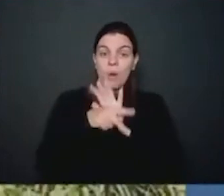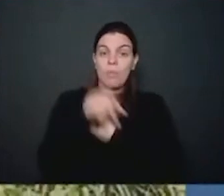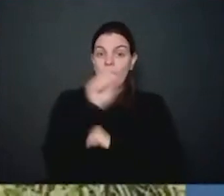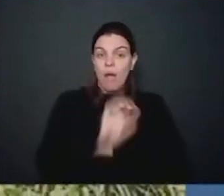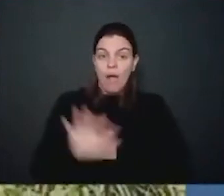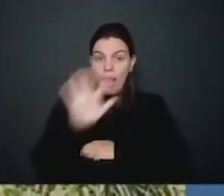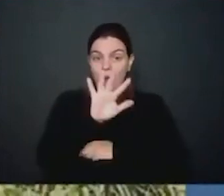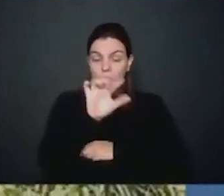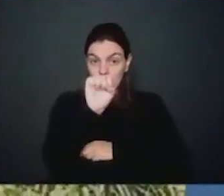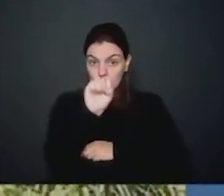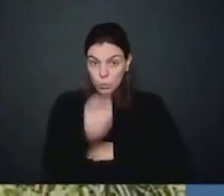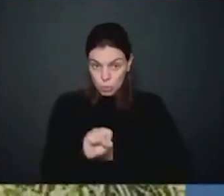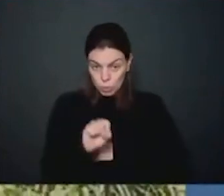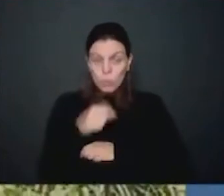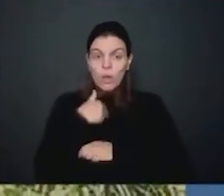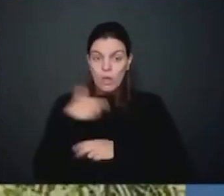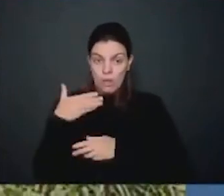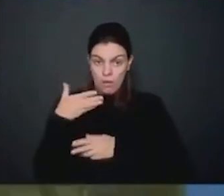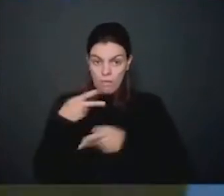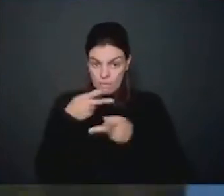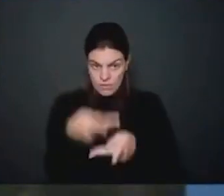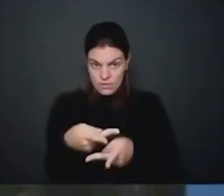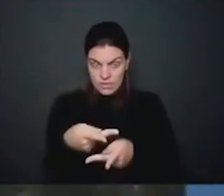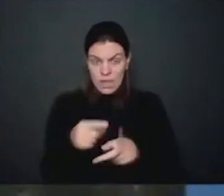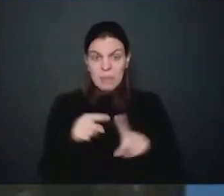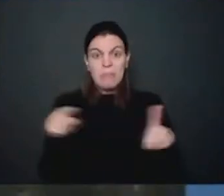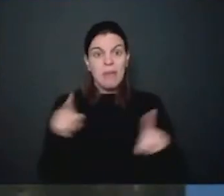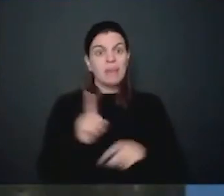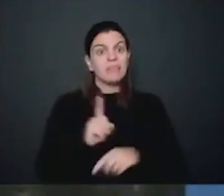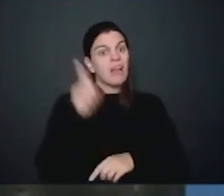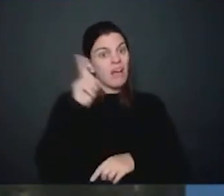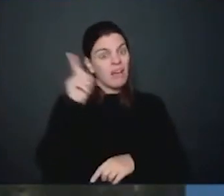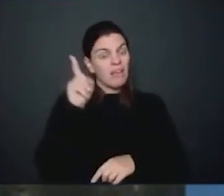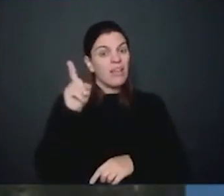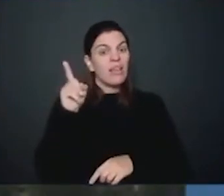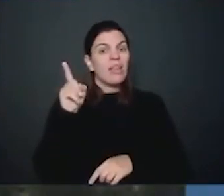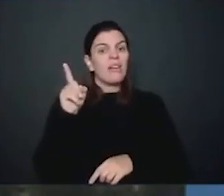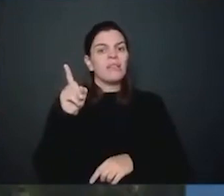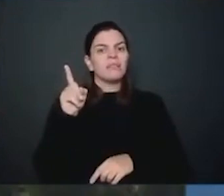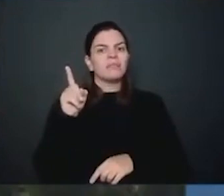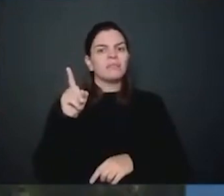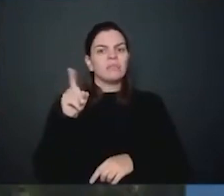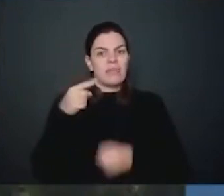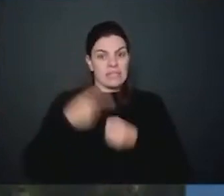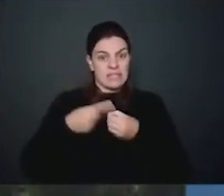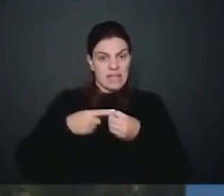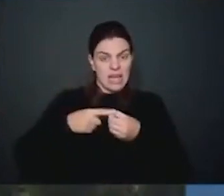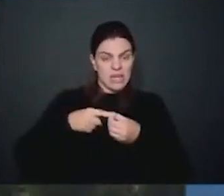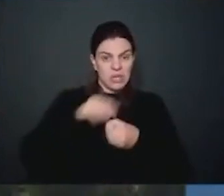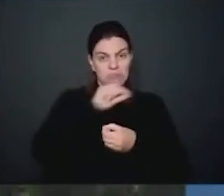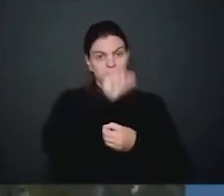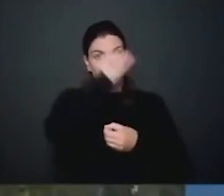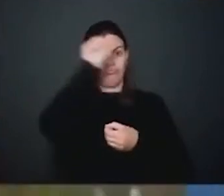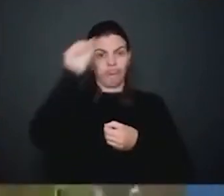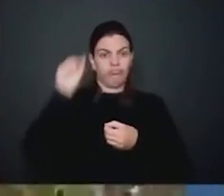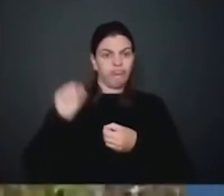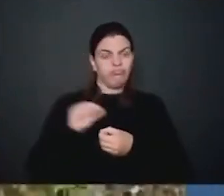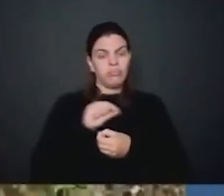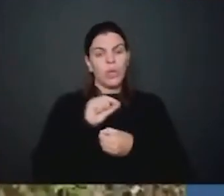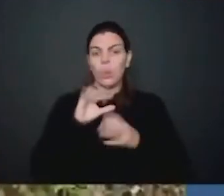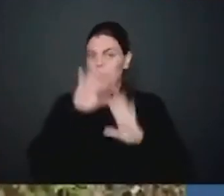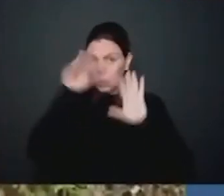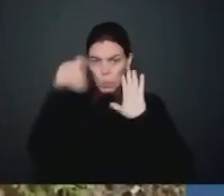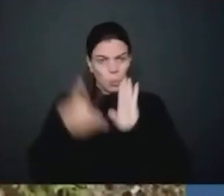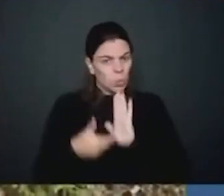mas são praças da cidade toda, porque tem chego para nós essas demandas. Nós já estamos aí há quase um ano